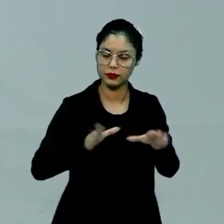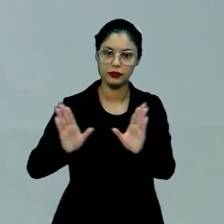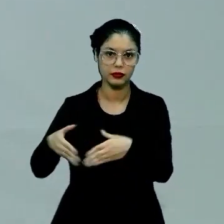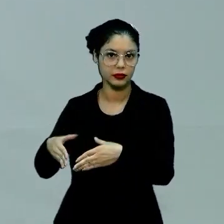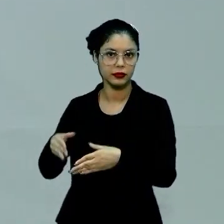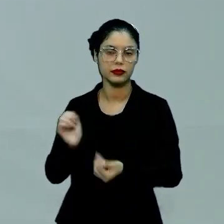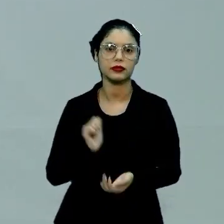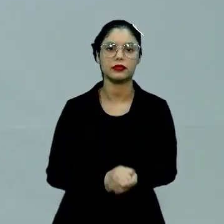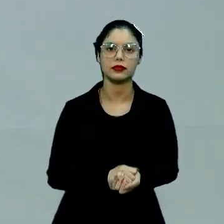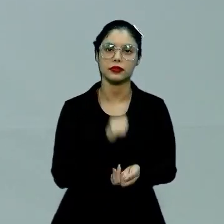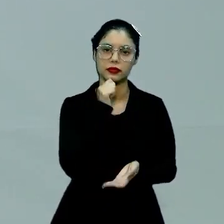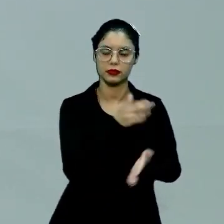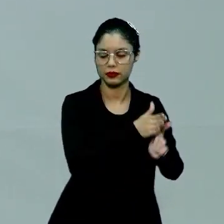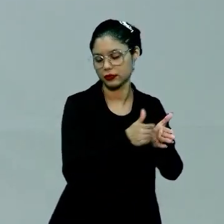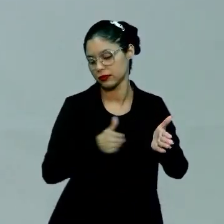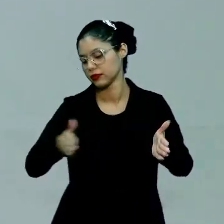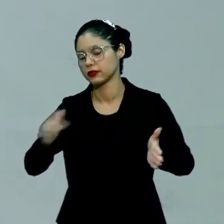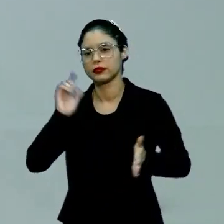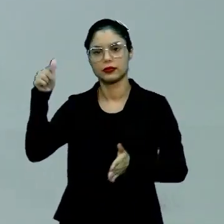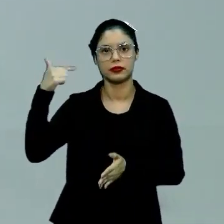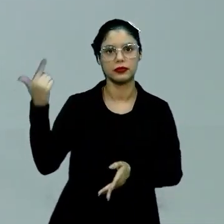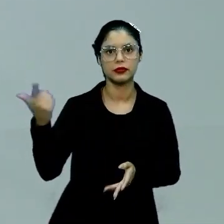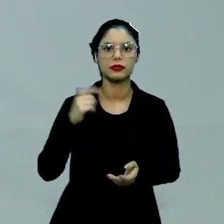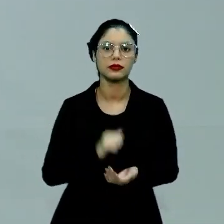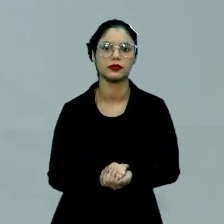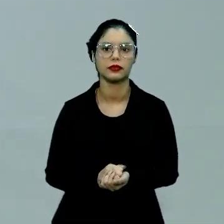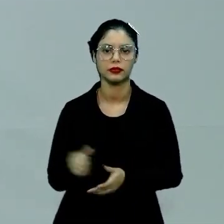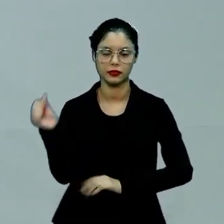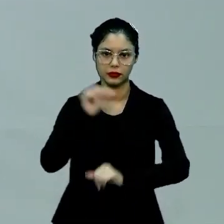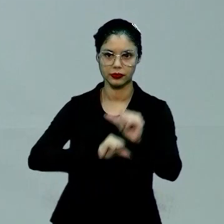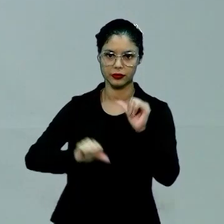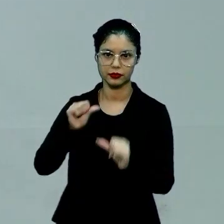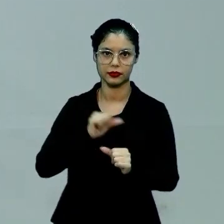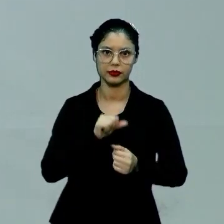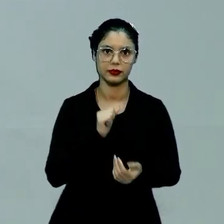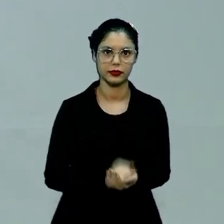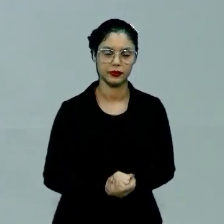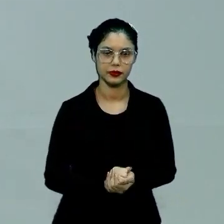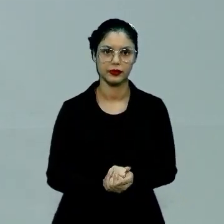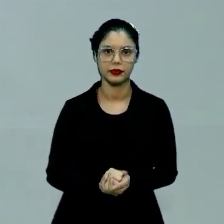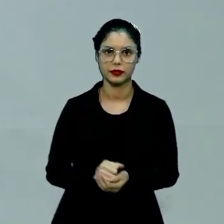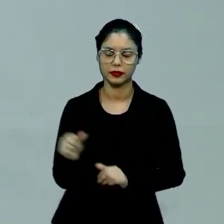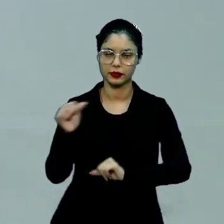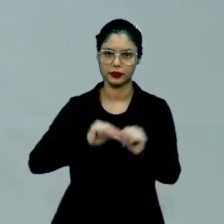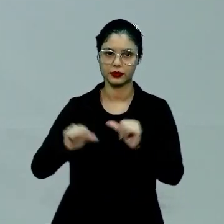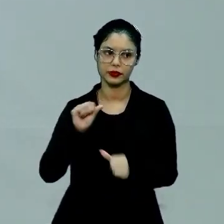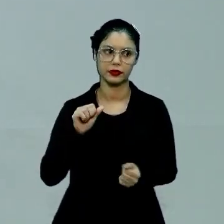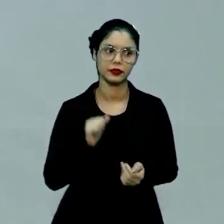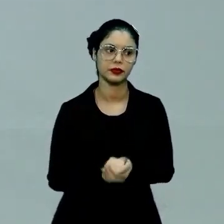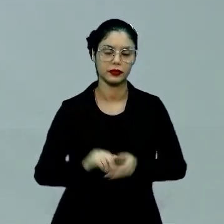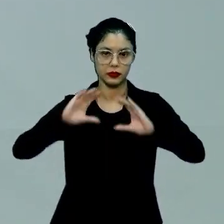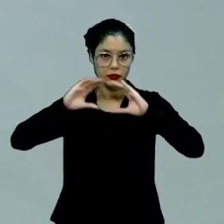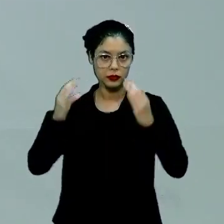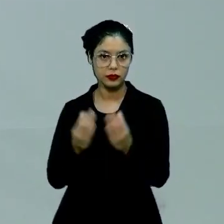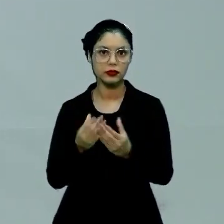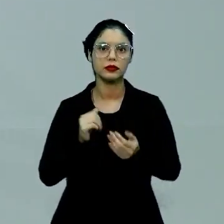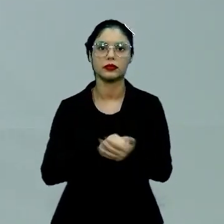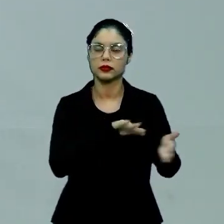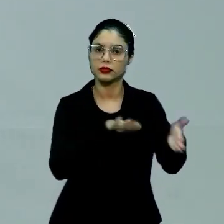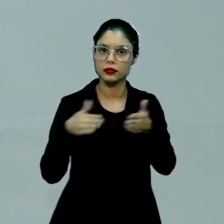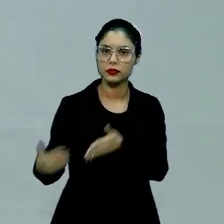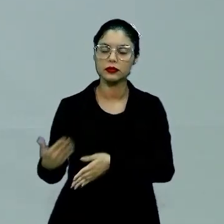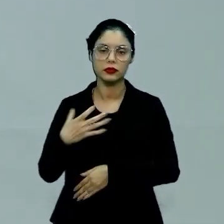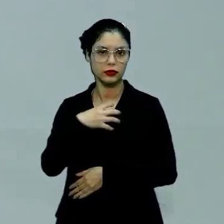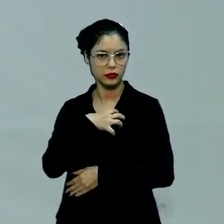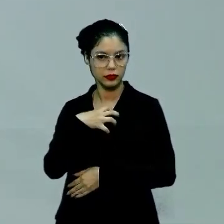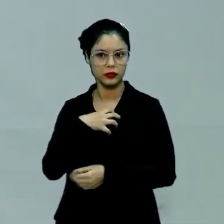podem perpassar para outros por meio da troca. Lembra? É a troca entre os seres. Então, a partir do momento